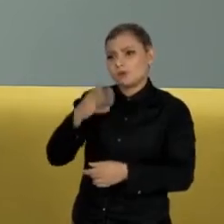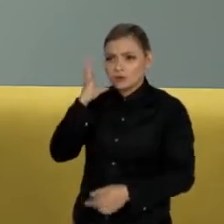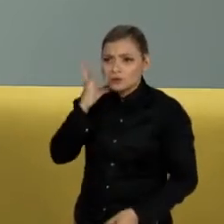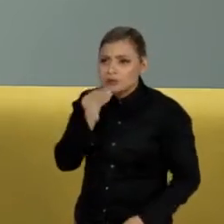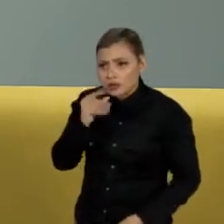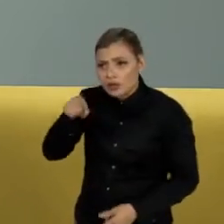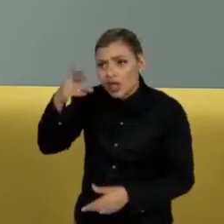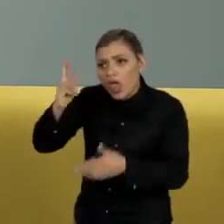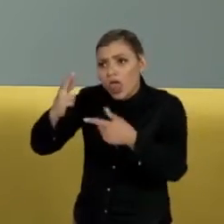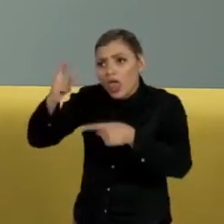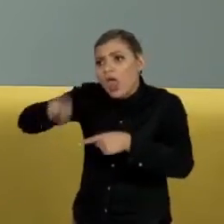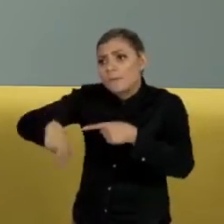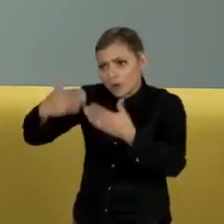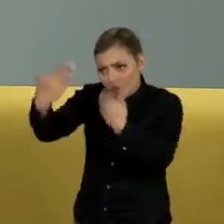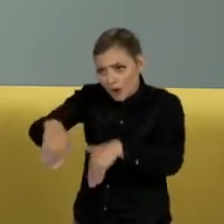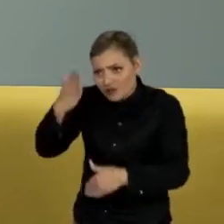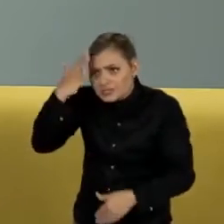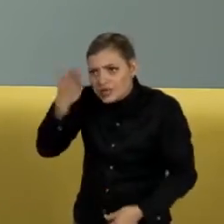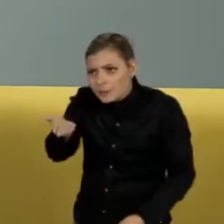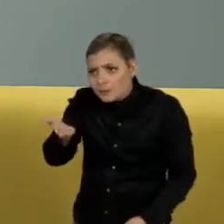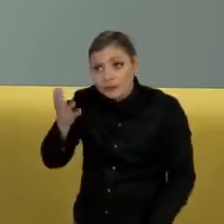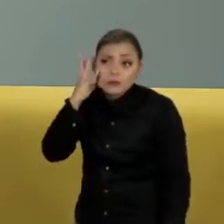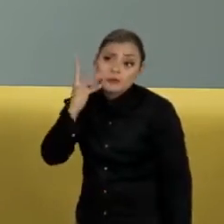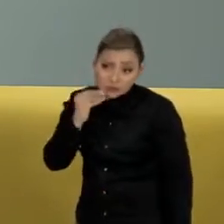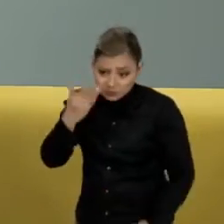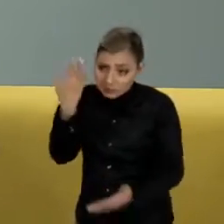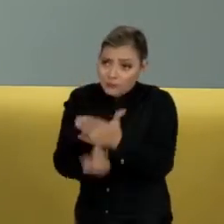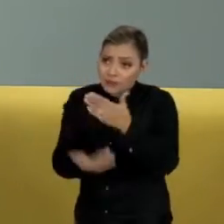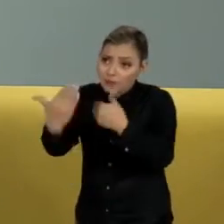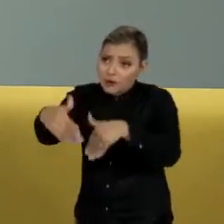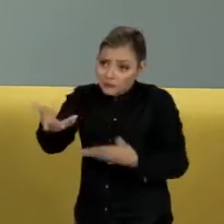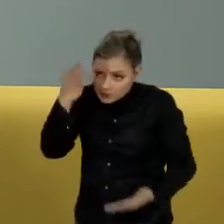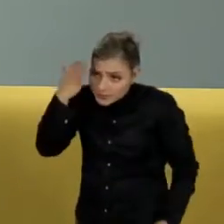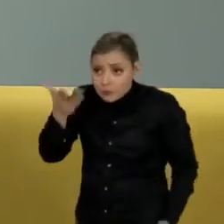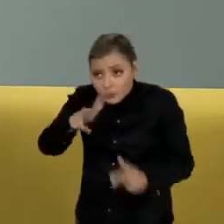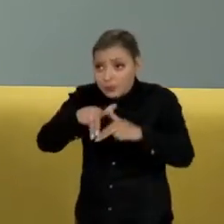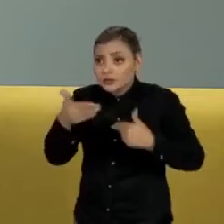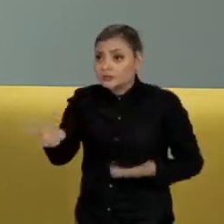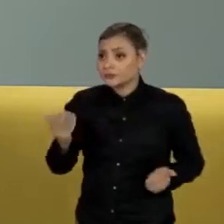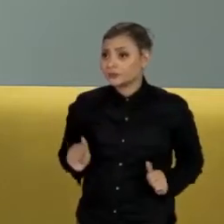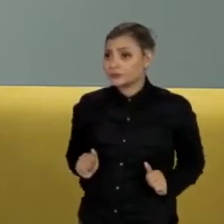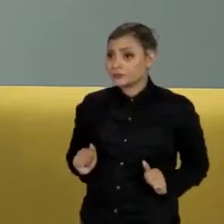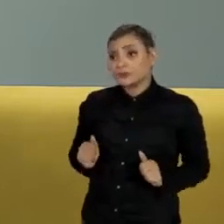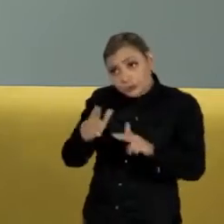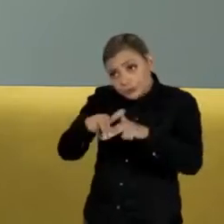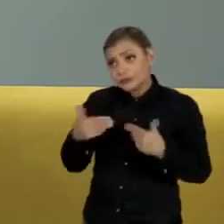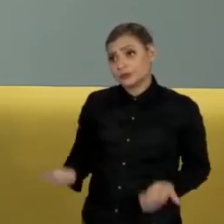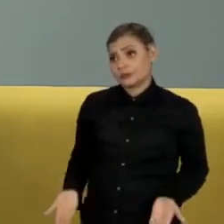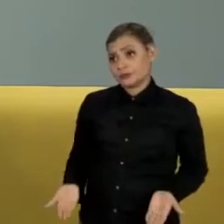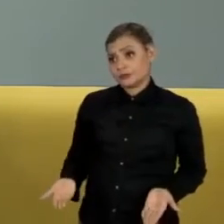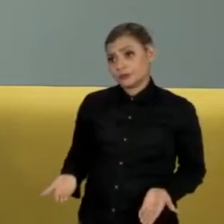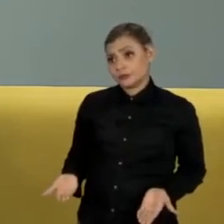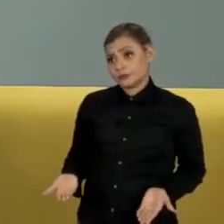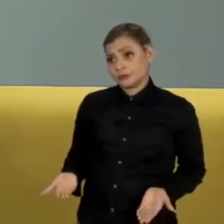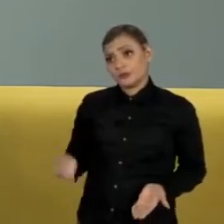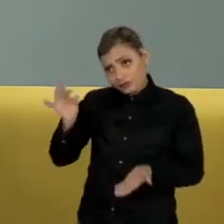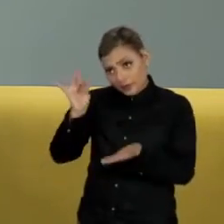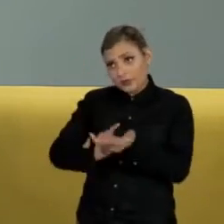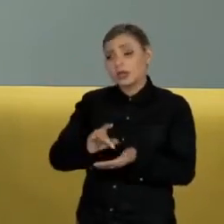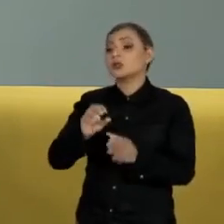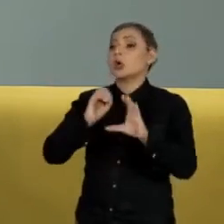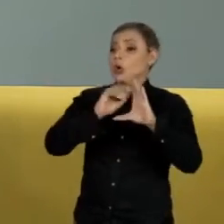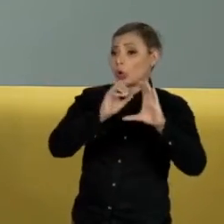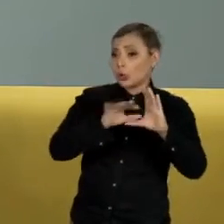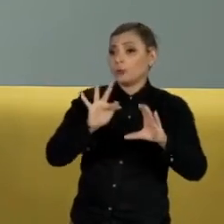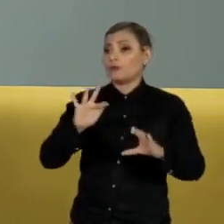Veja, o que ele propõe? Primeiro, primeiro, e os jornais noticiaram, o Globo e a Folha de